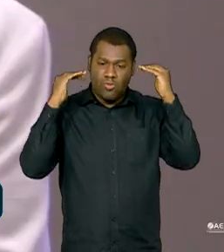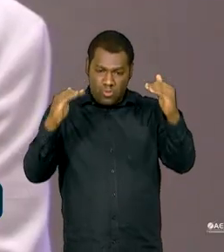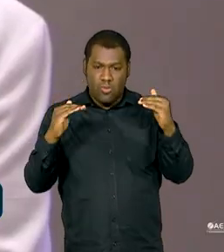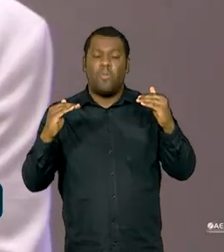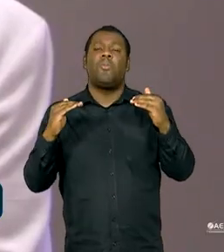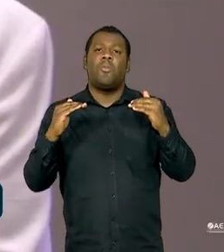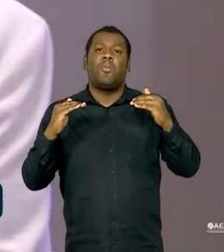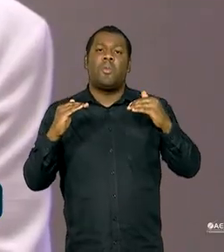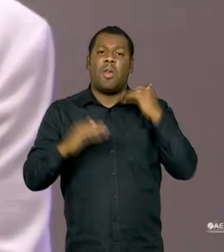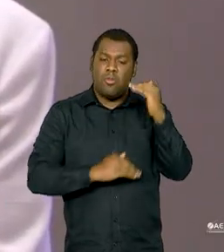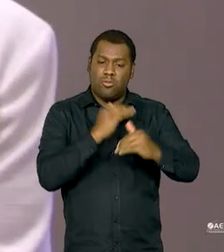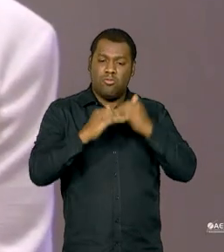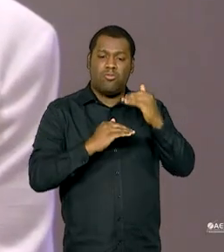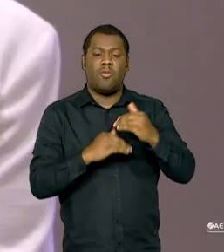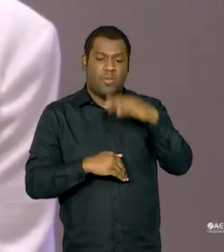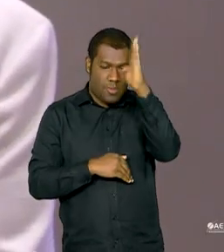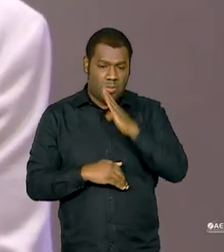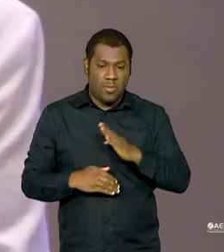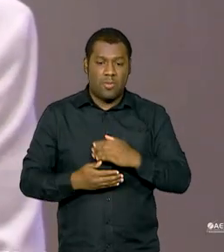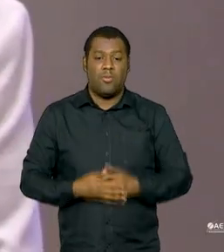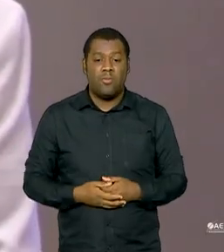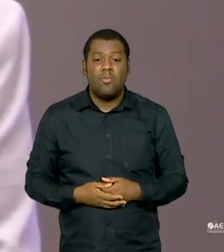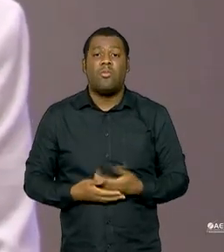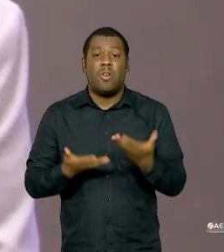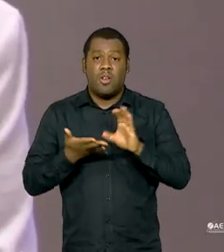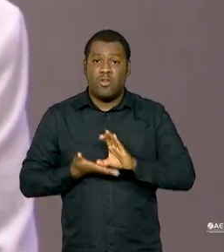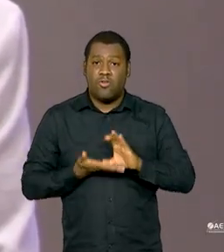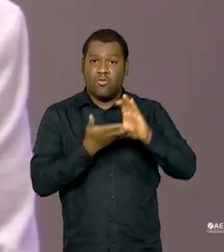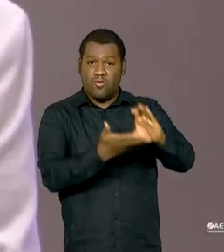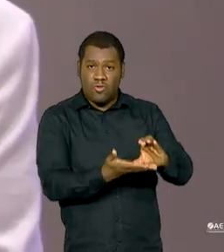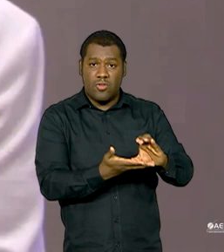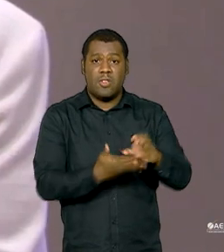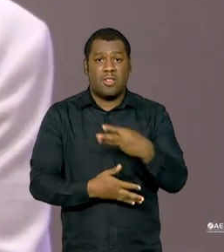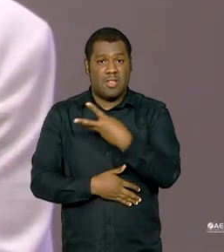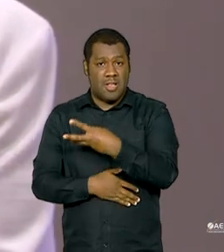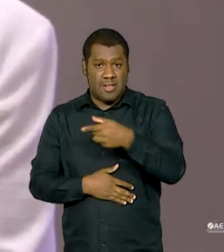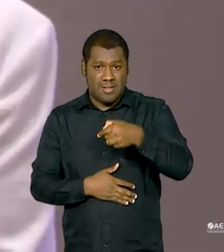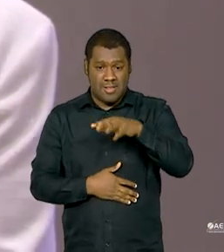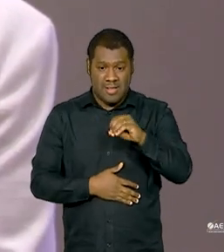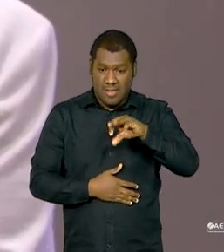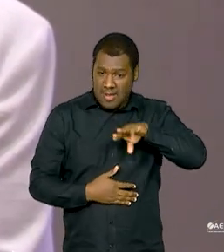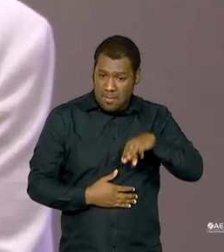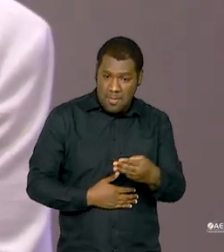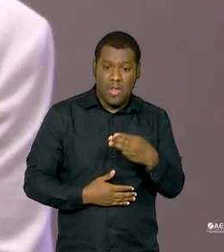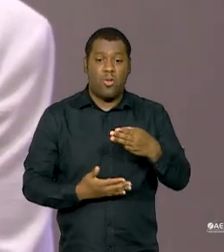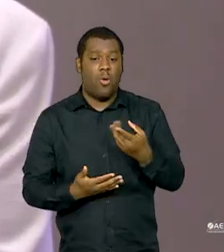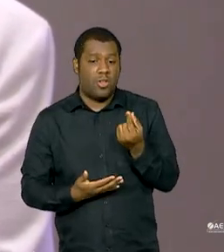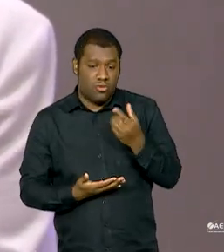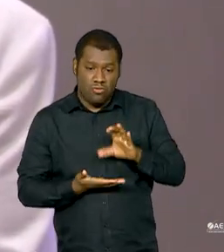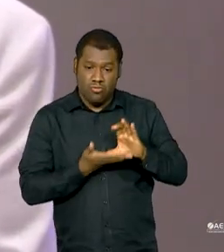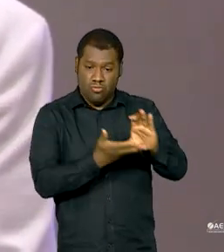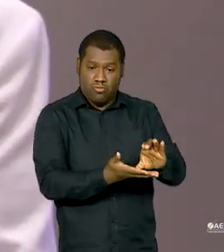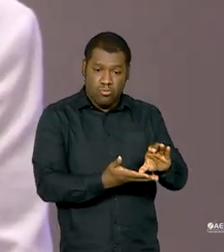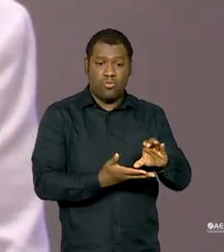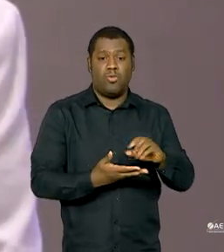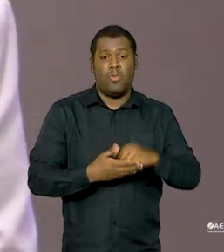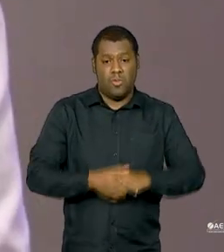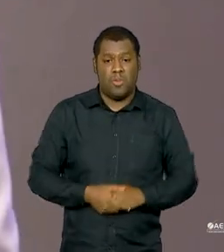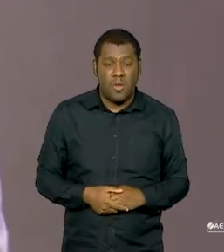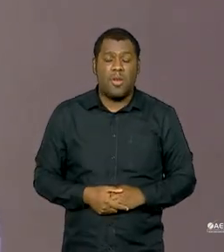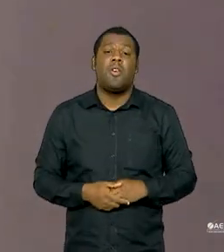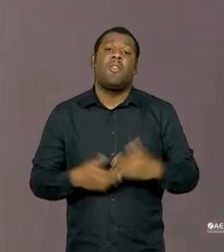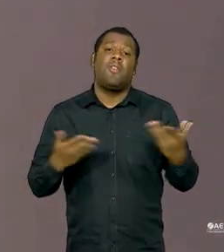esforço, destinamos 370 milhões de subvenção econômica, o mais nobre dos instrumentos de